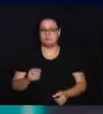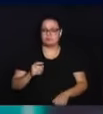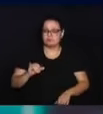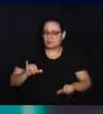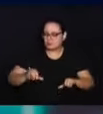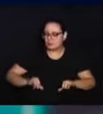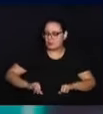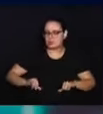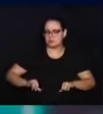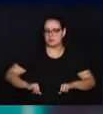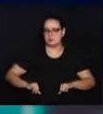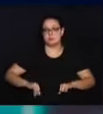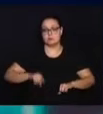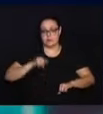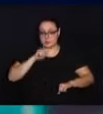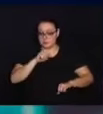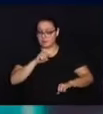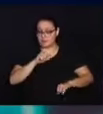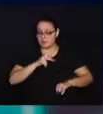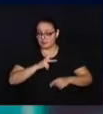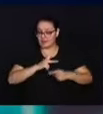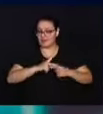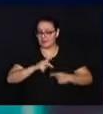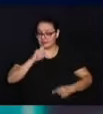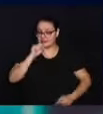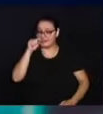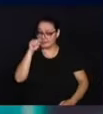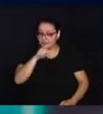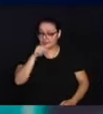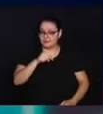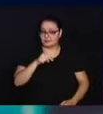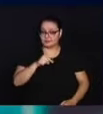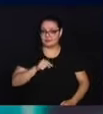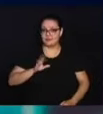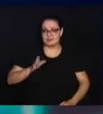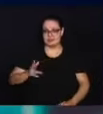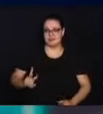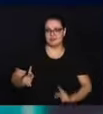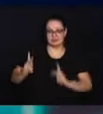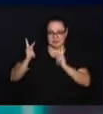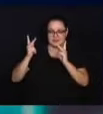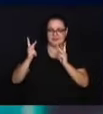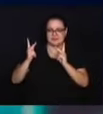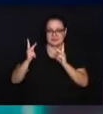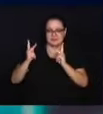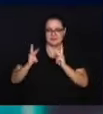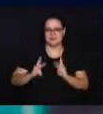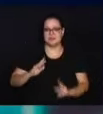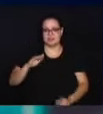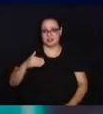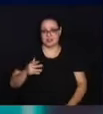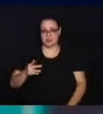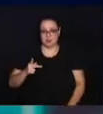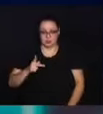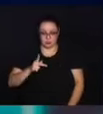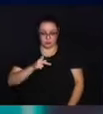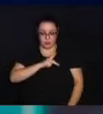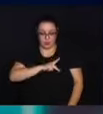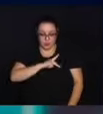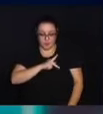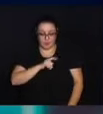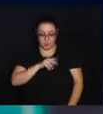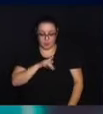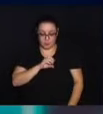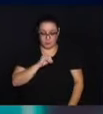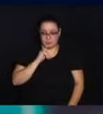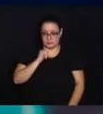de dureza. Mas você combatendo esse combate, você já é um vencedor. E quando Paulo fala